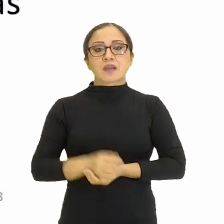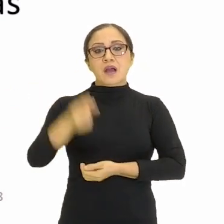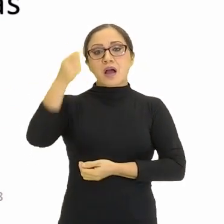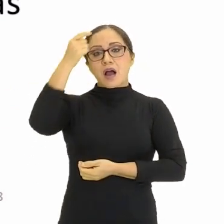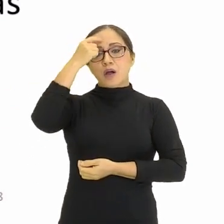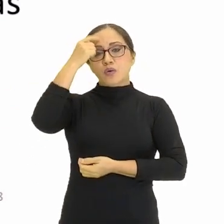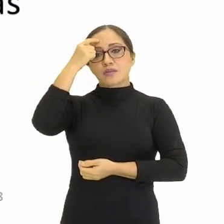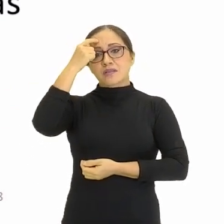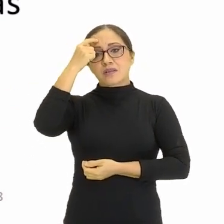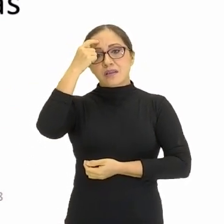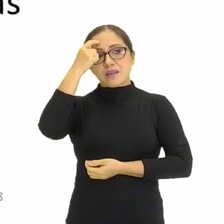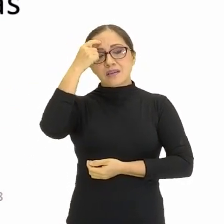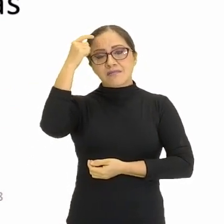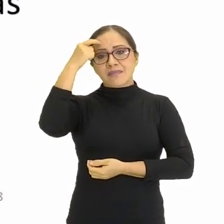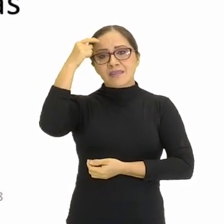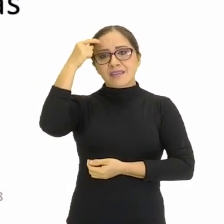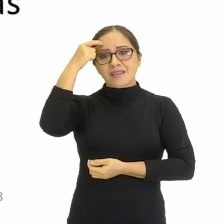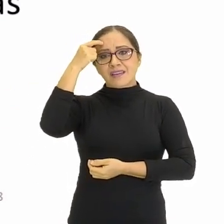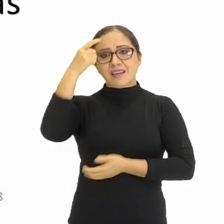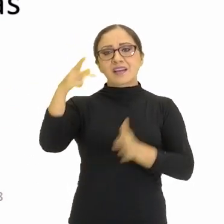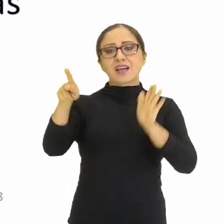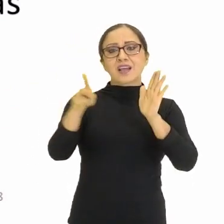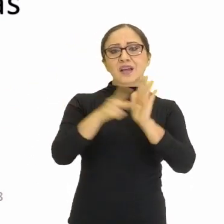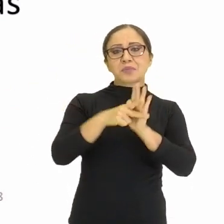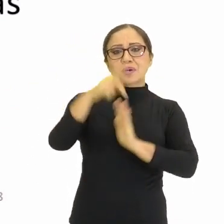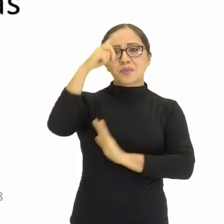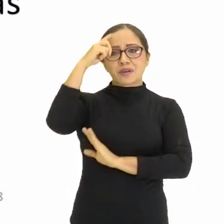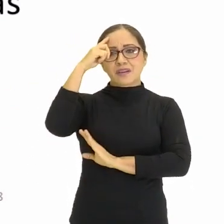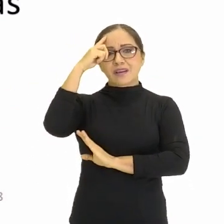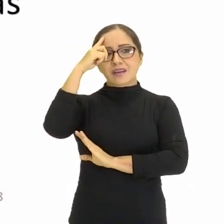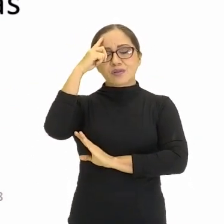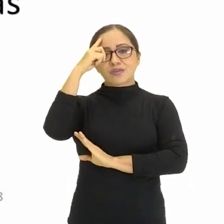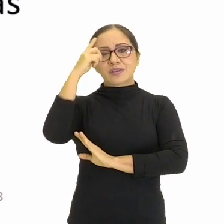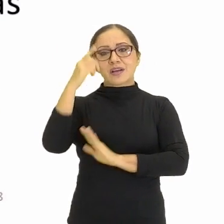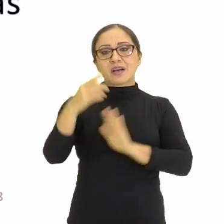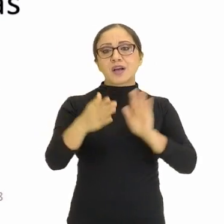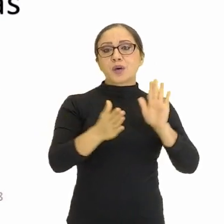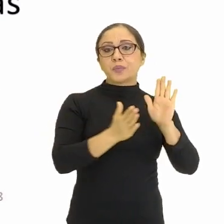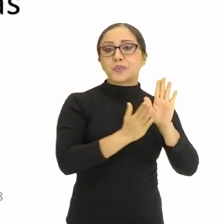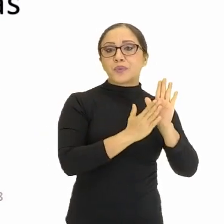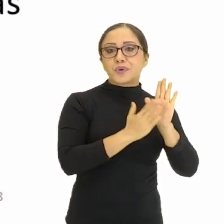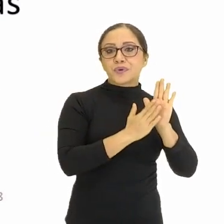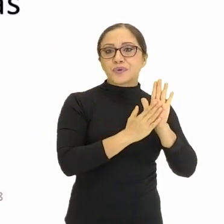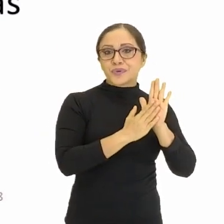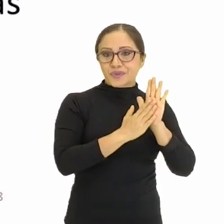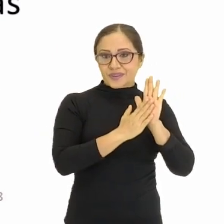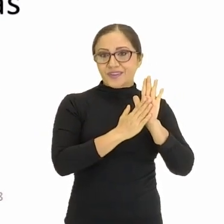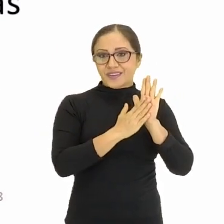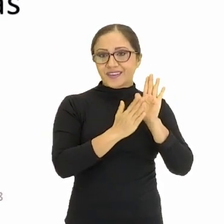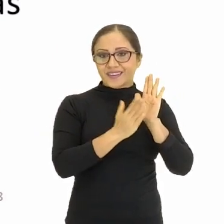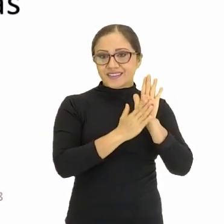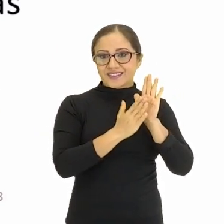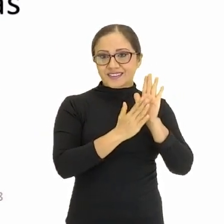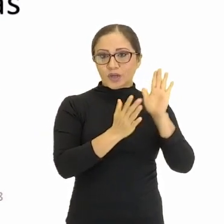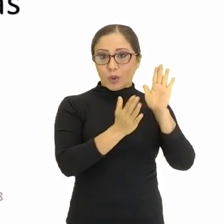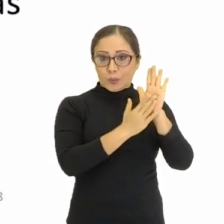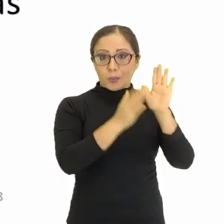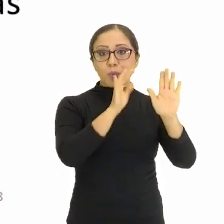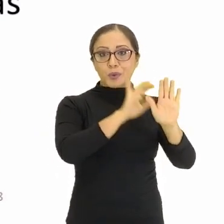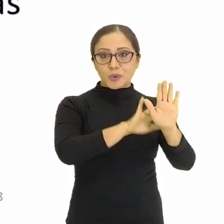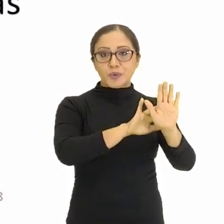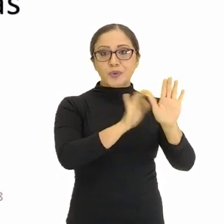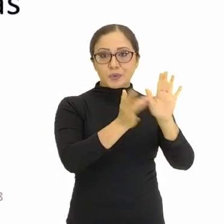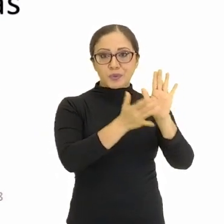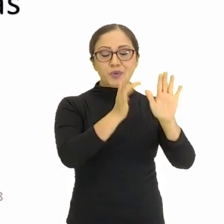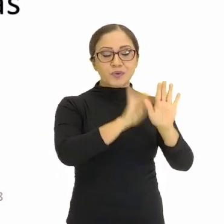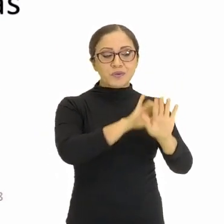próprias ideias, né? Quando a gente dá oportunidade pra eles falarem, falarem, eles vão tomando consciência das ideias que ele tem e da